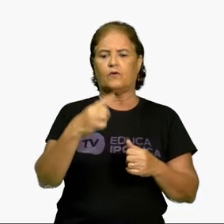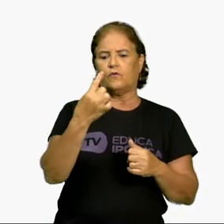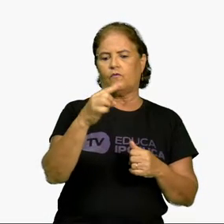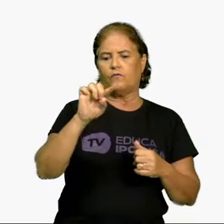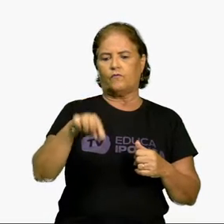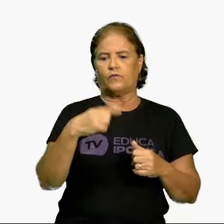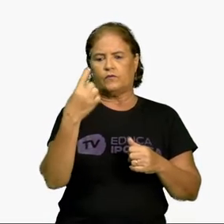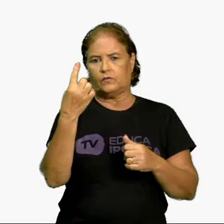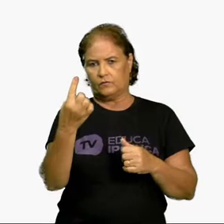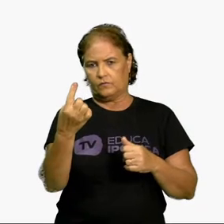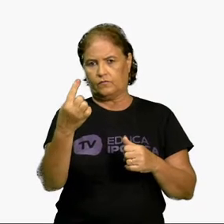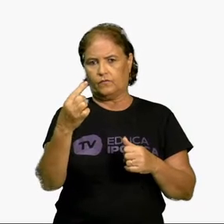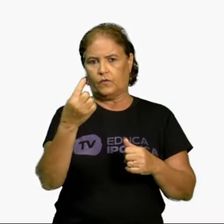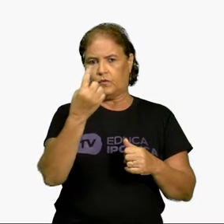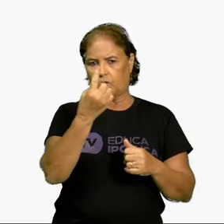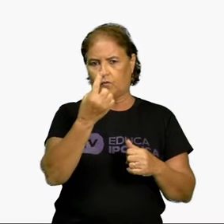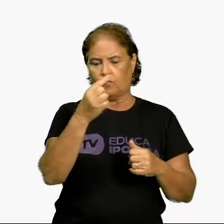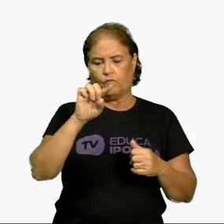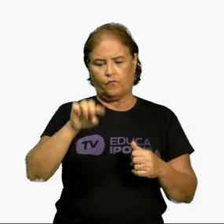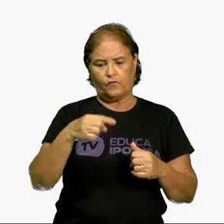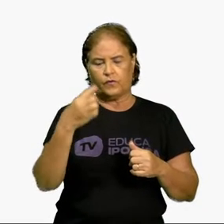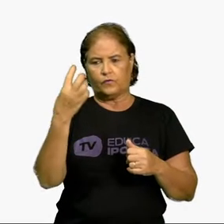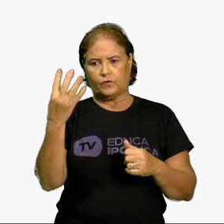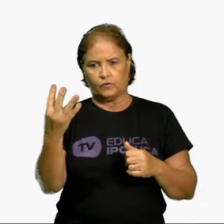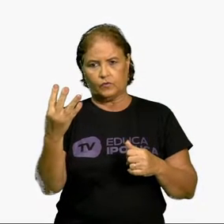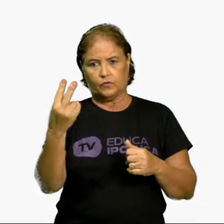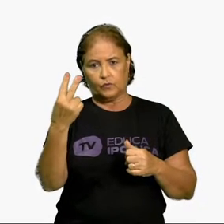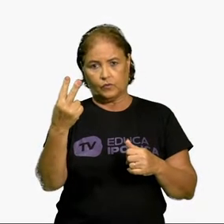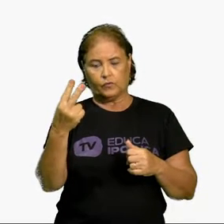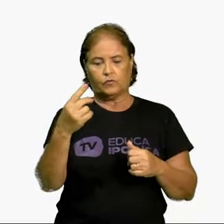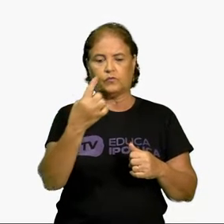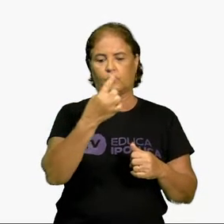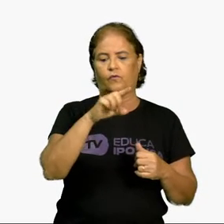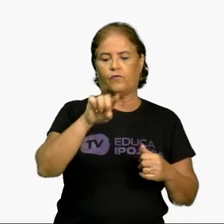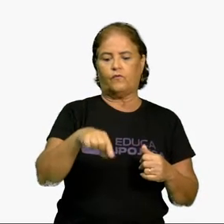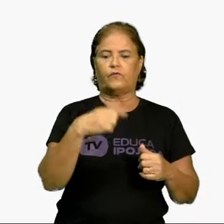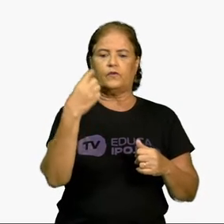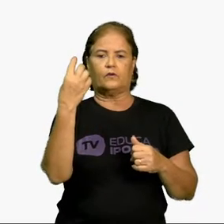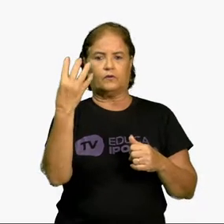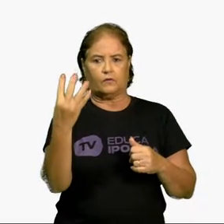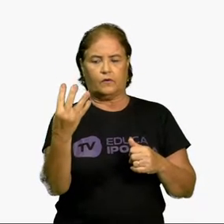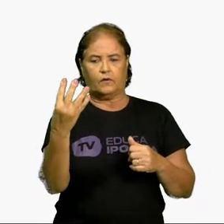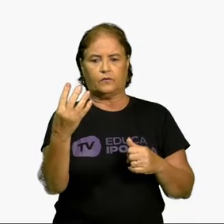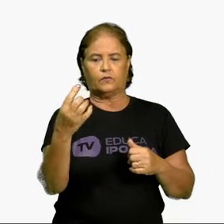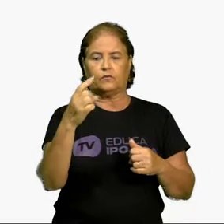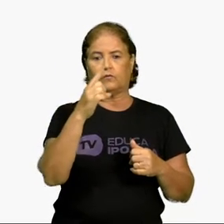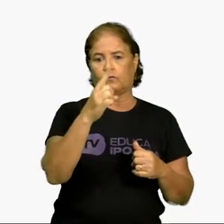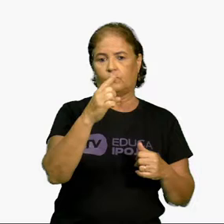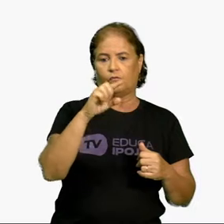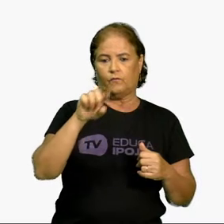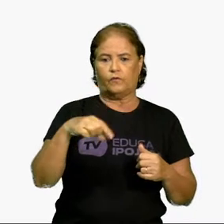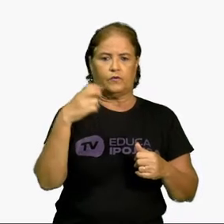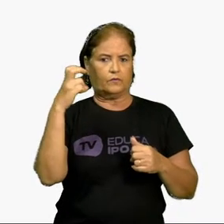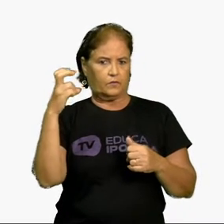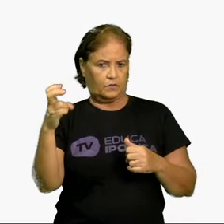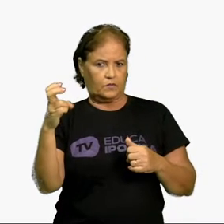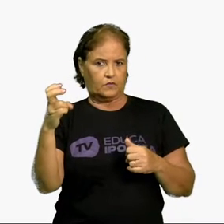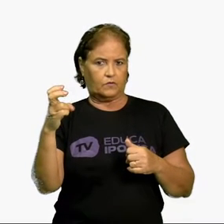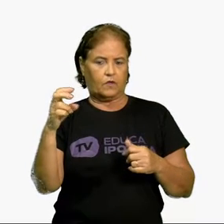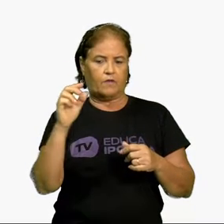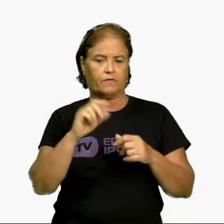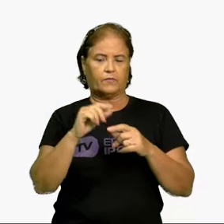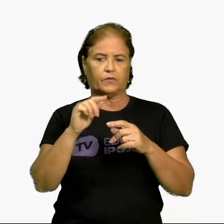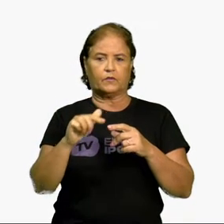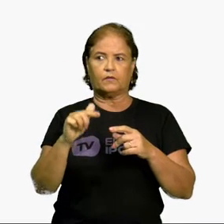1,2, 1,3, 1,4, 1,5. Vou elevar ao quadrado e vou descobrir